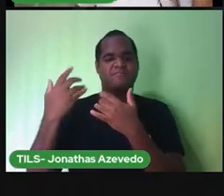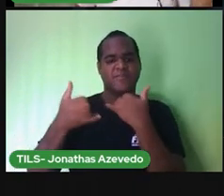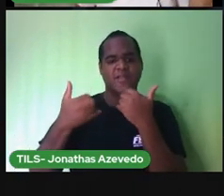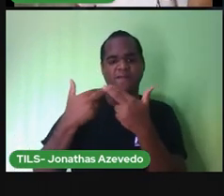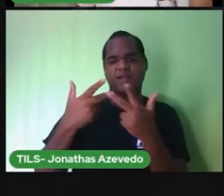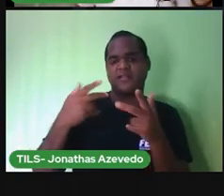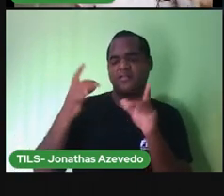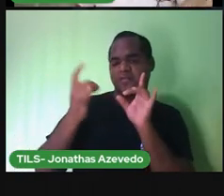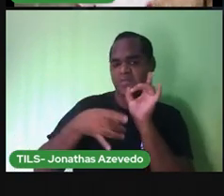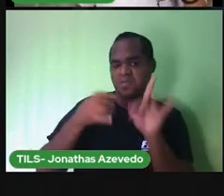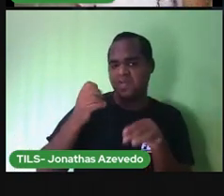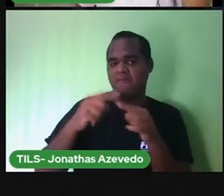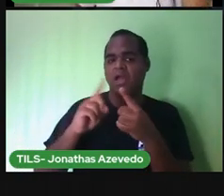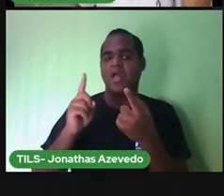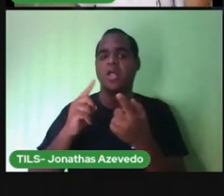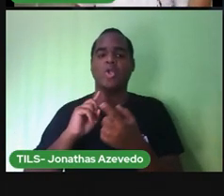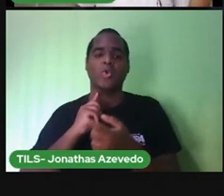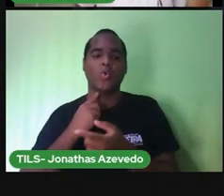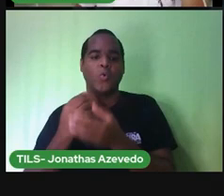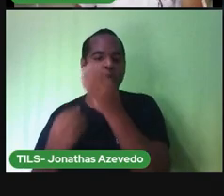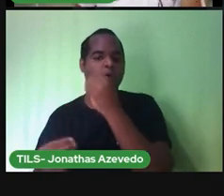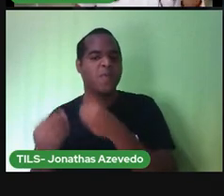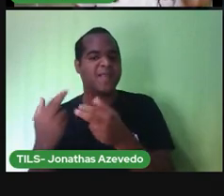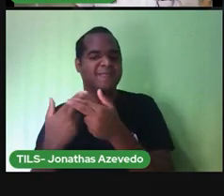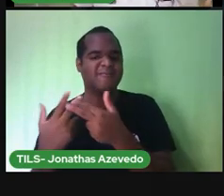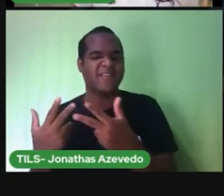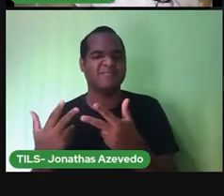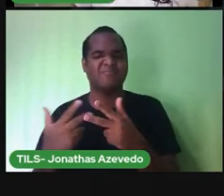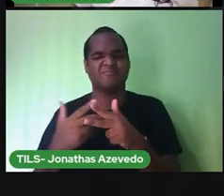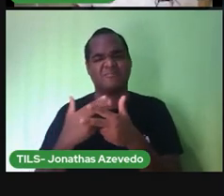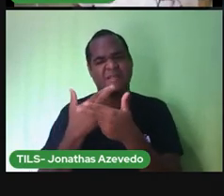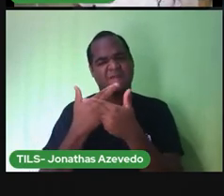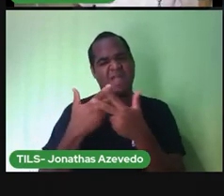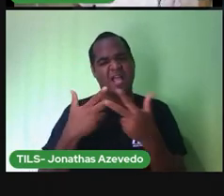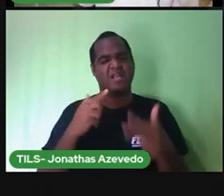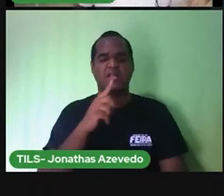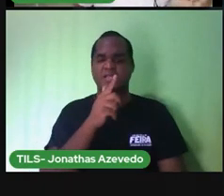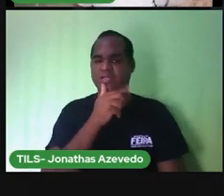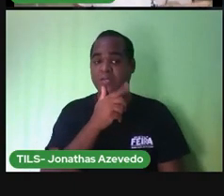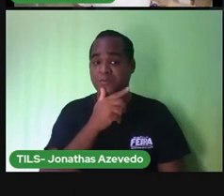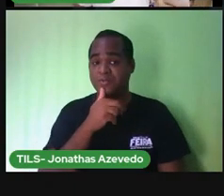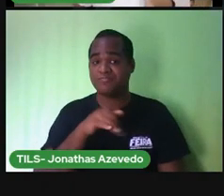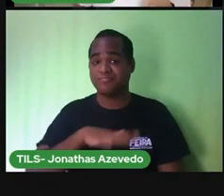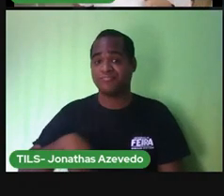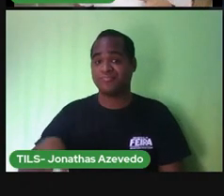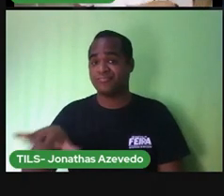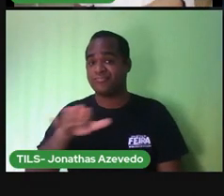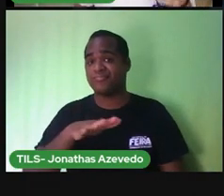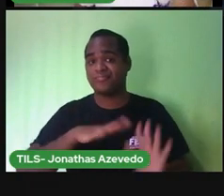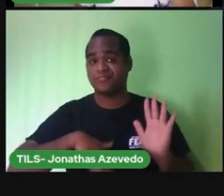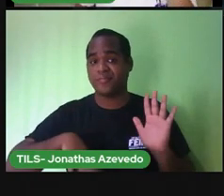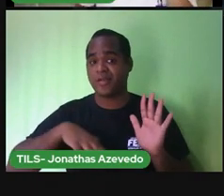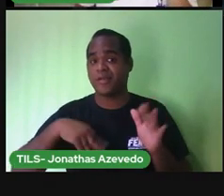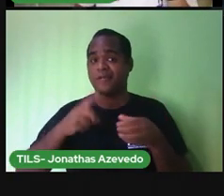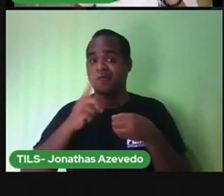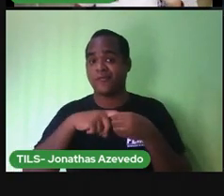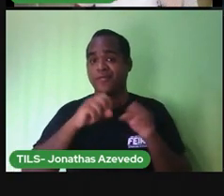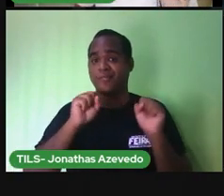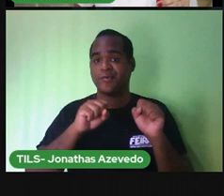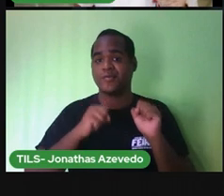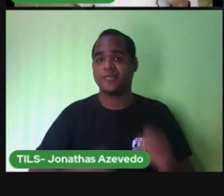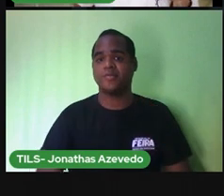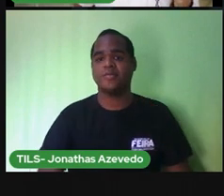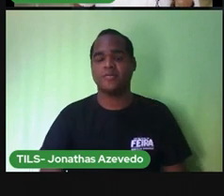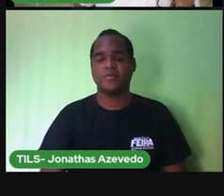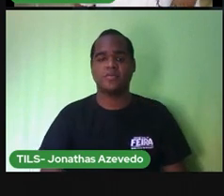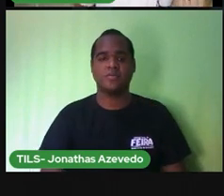tampinha resto de comida embalagens na água no mar e essa água acaba voltando a